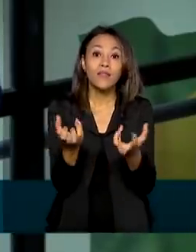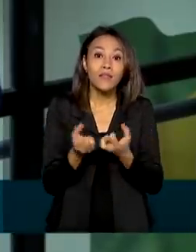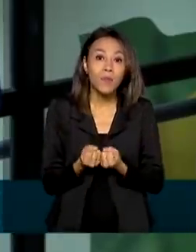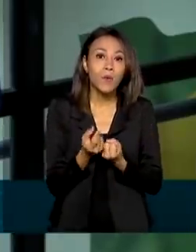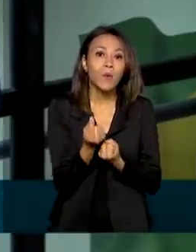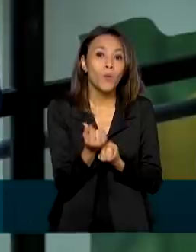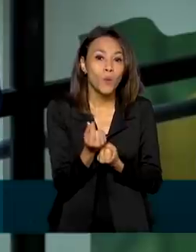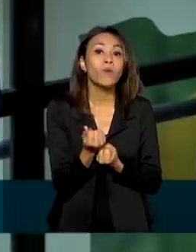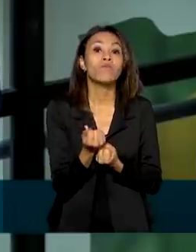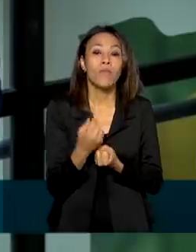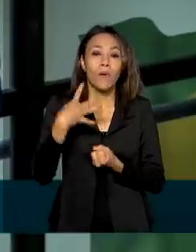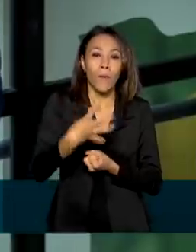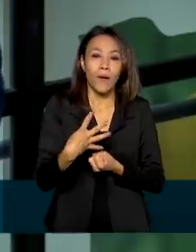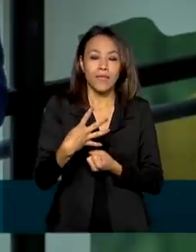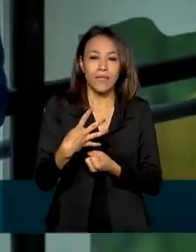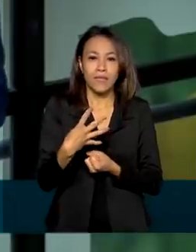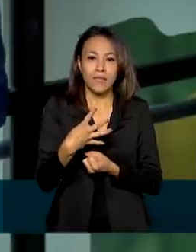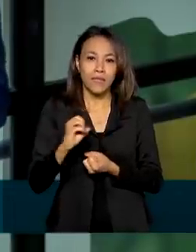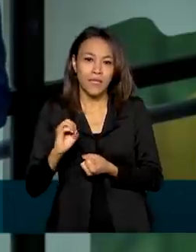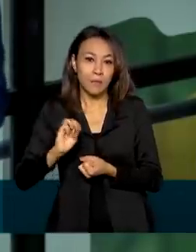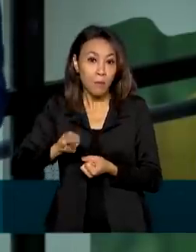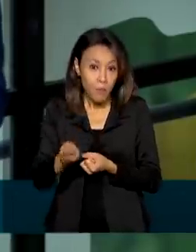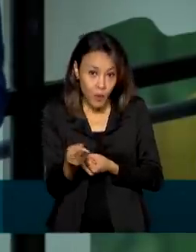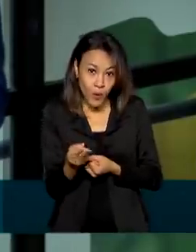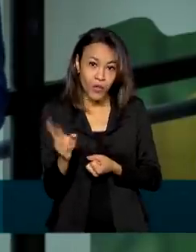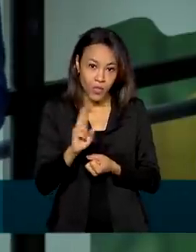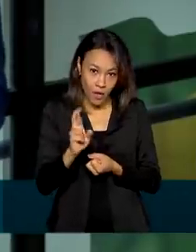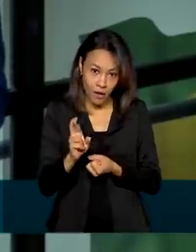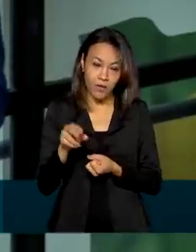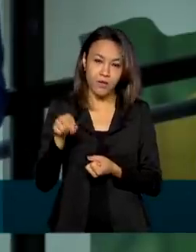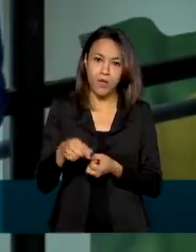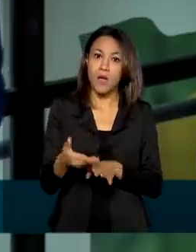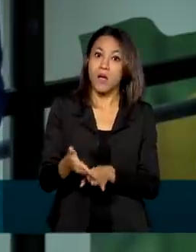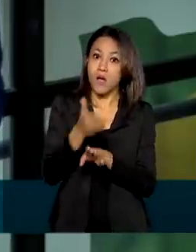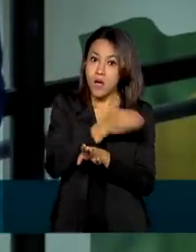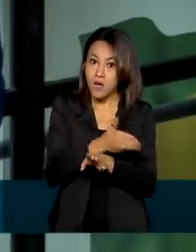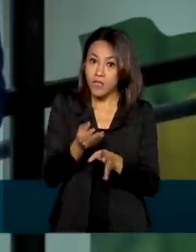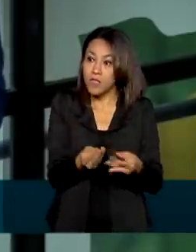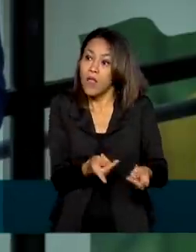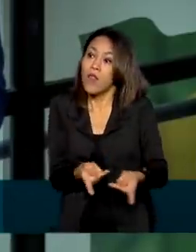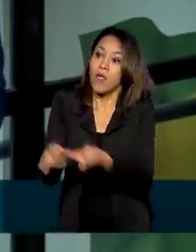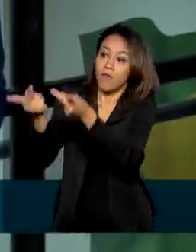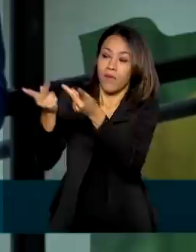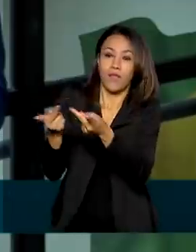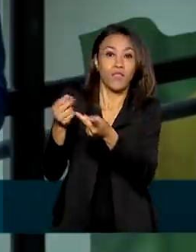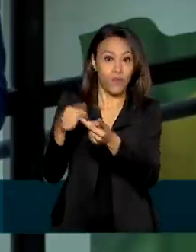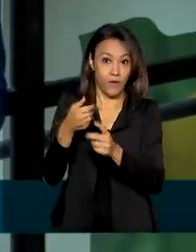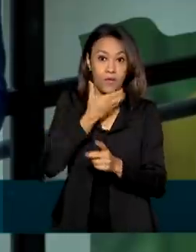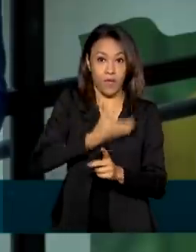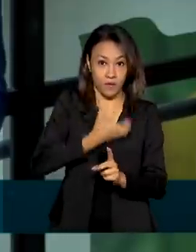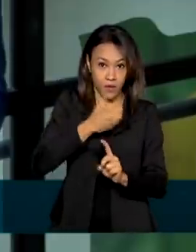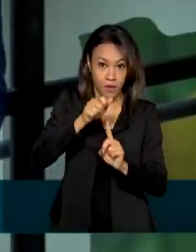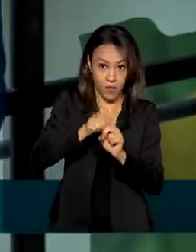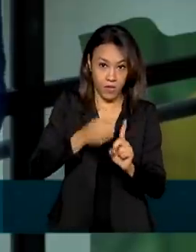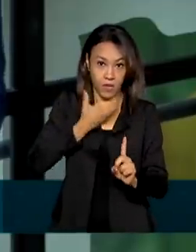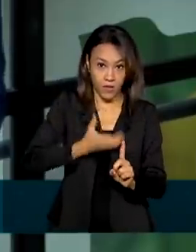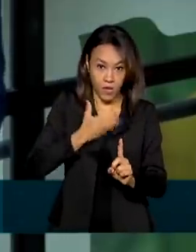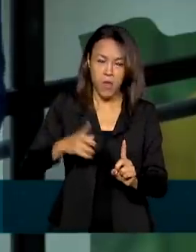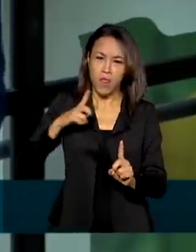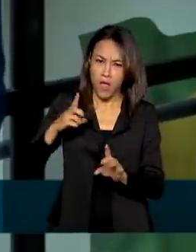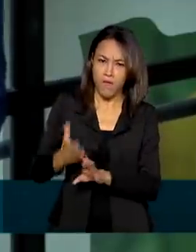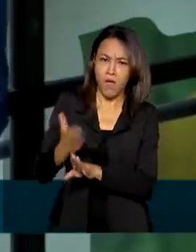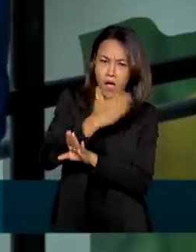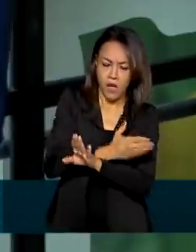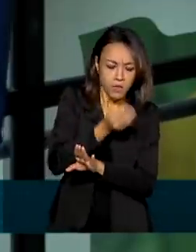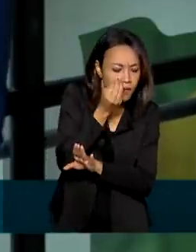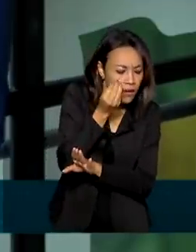investimento de 400 milhões de reais. Antes de ser enviado à Índia, em dezembro, o satélite passou por uma série de